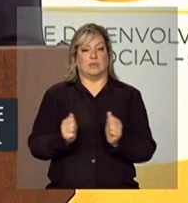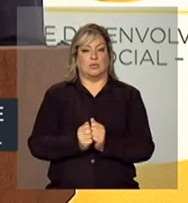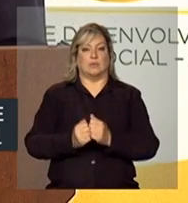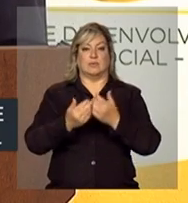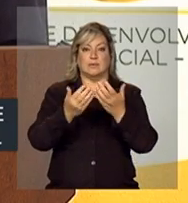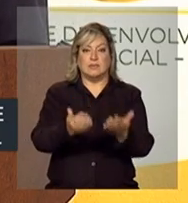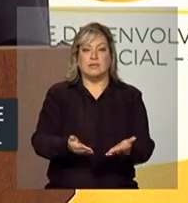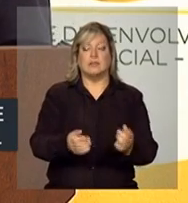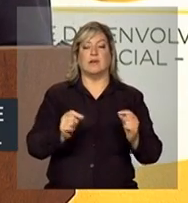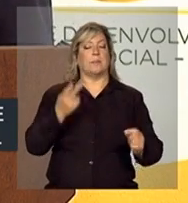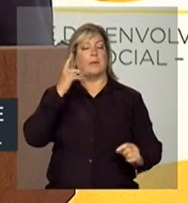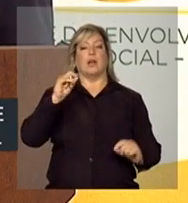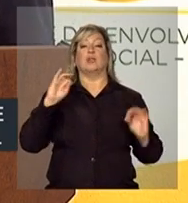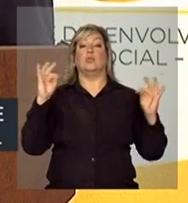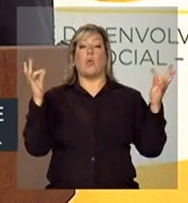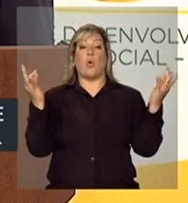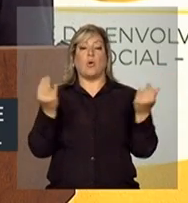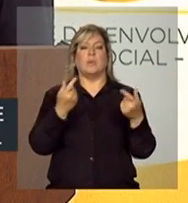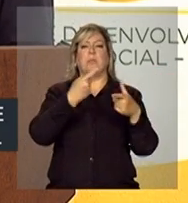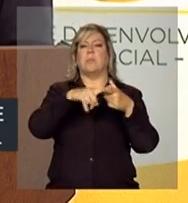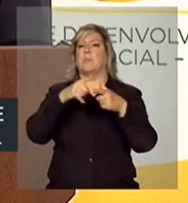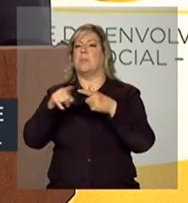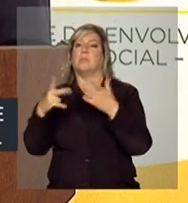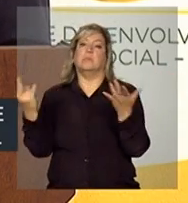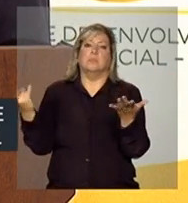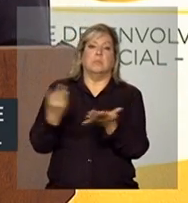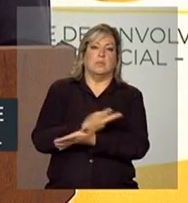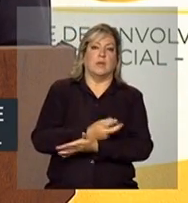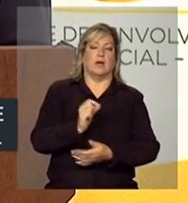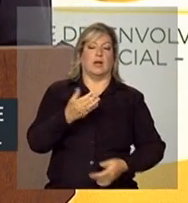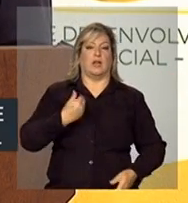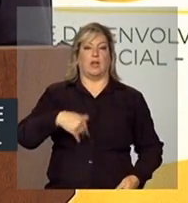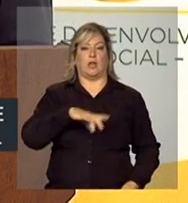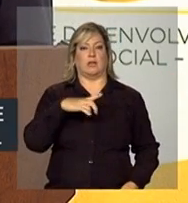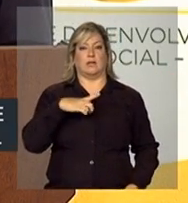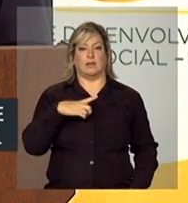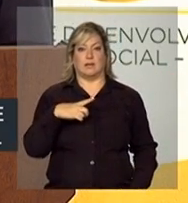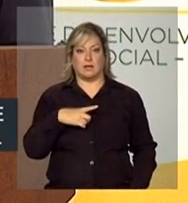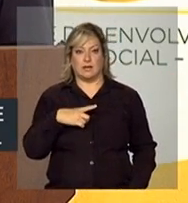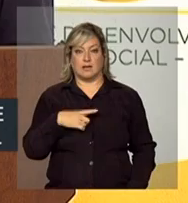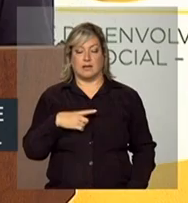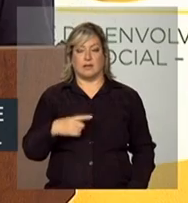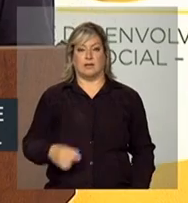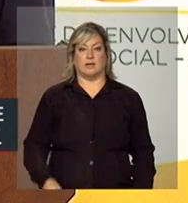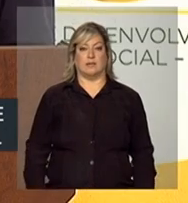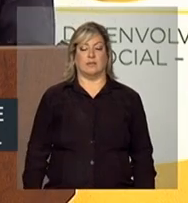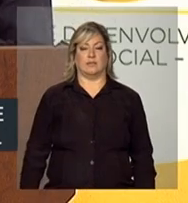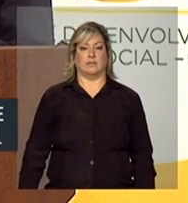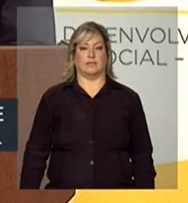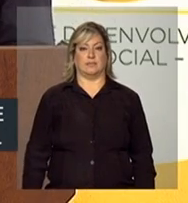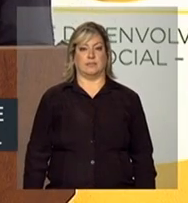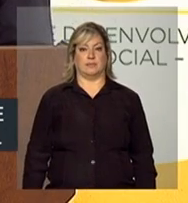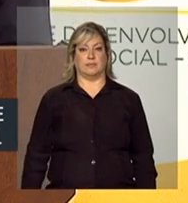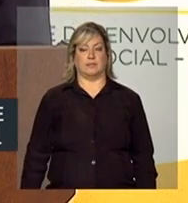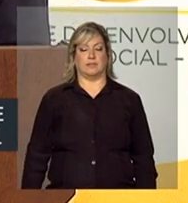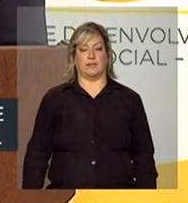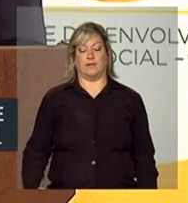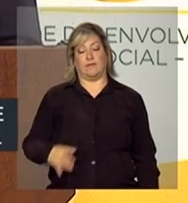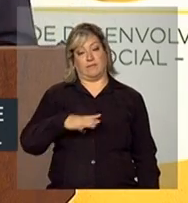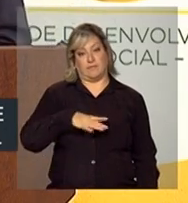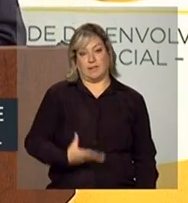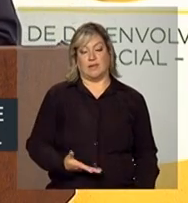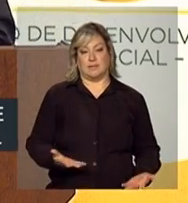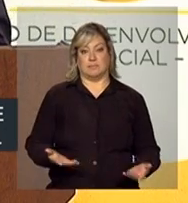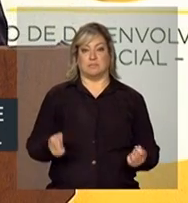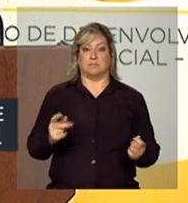para que todos os obstáculos que, eventualmente, nós tenhamos que enfrentar,